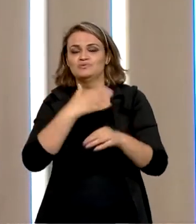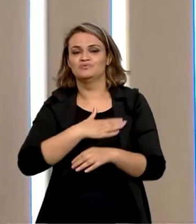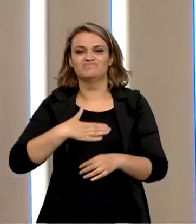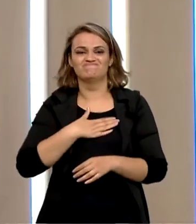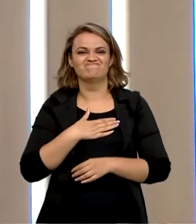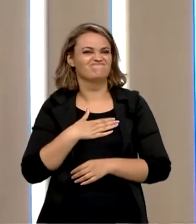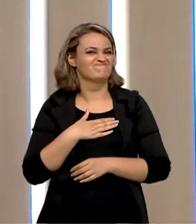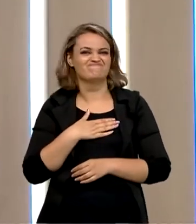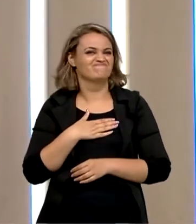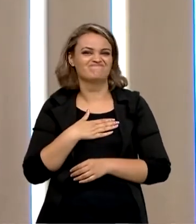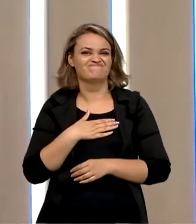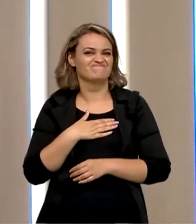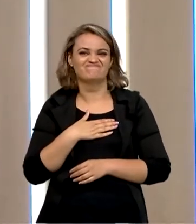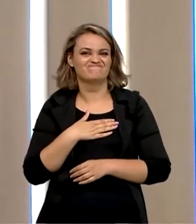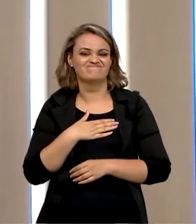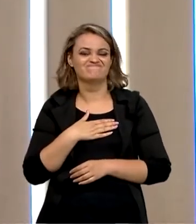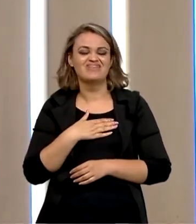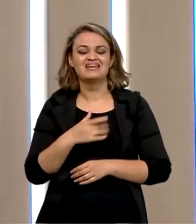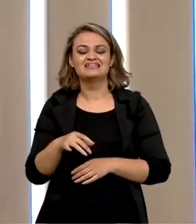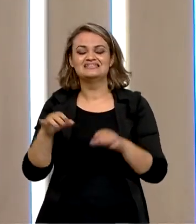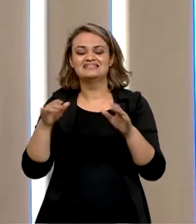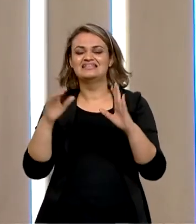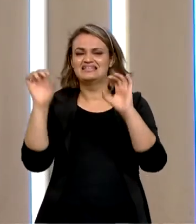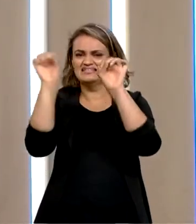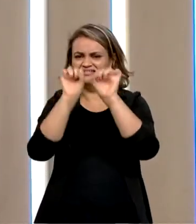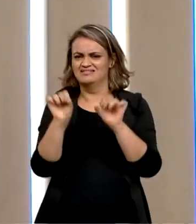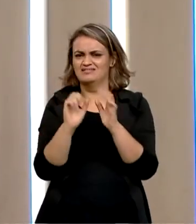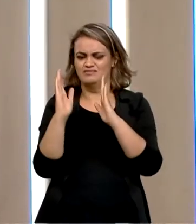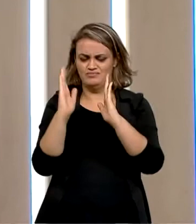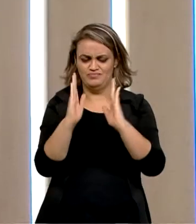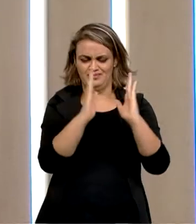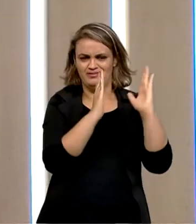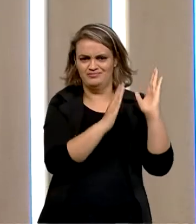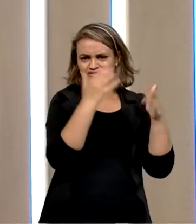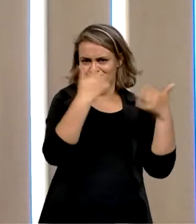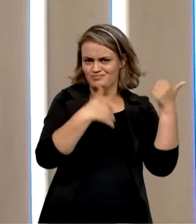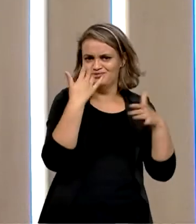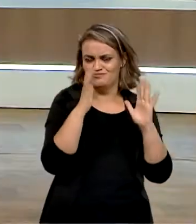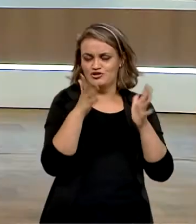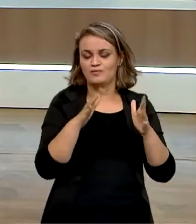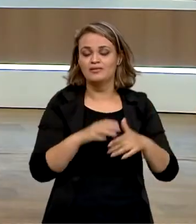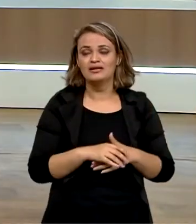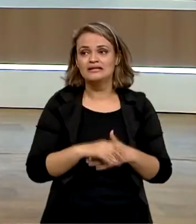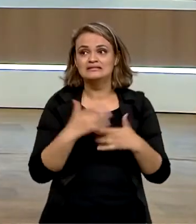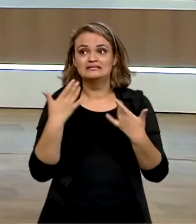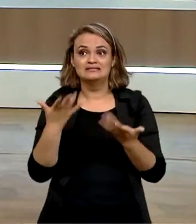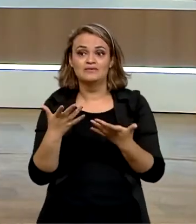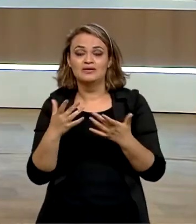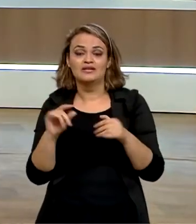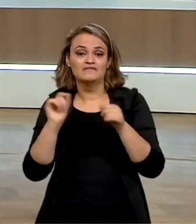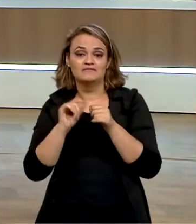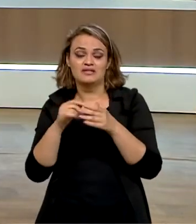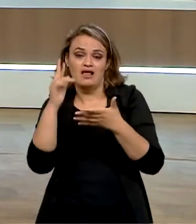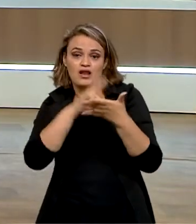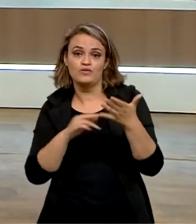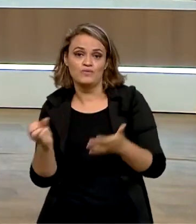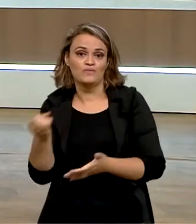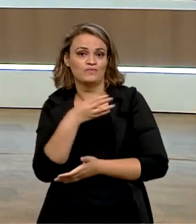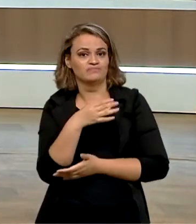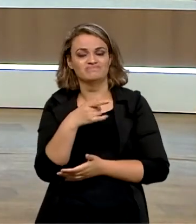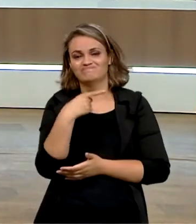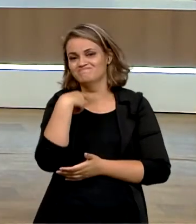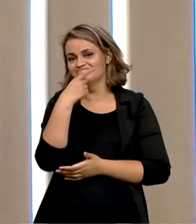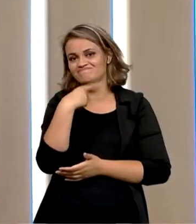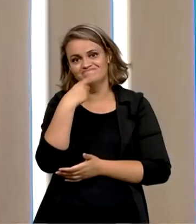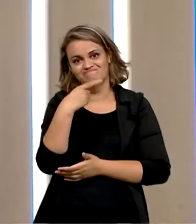né? Porque ele implodiu aquele sistema de etapas que nós havíamos falado aqui. Então, dificilmente ele vai poder produzir um novo relatório, não como ele